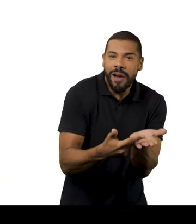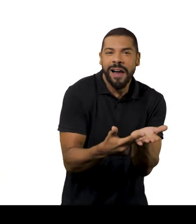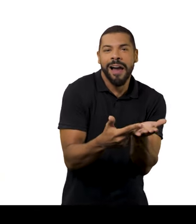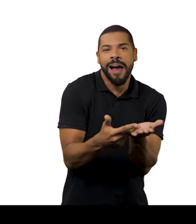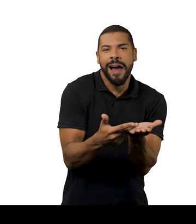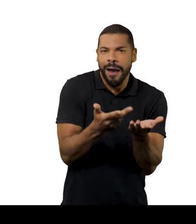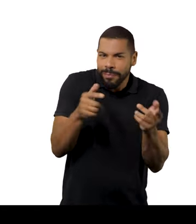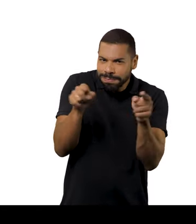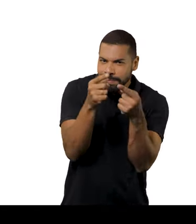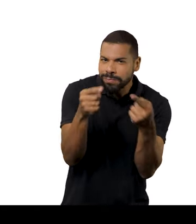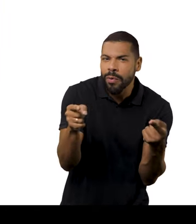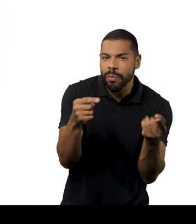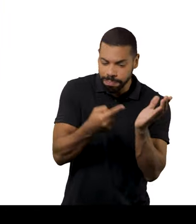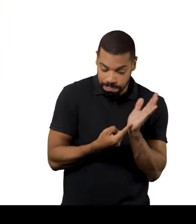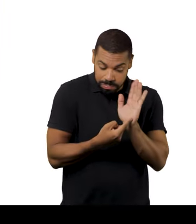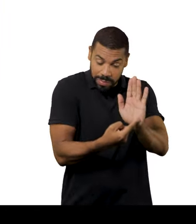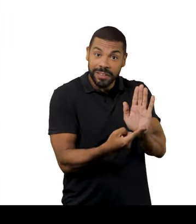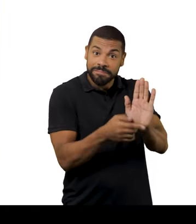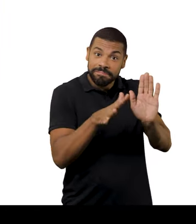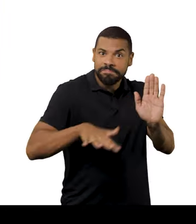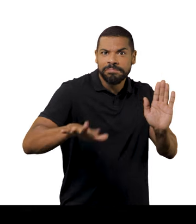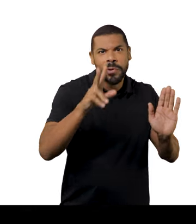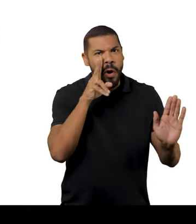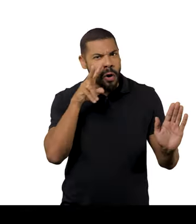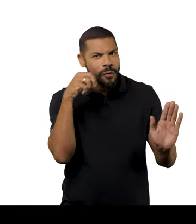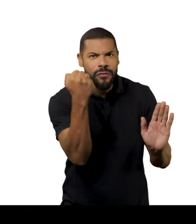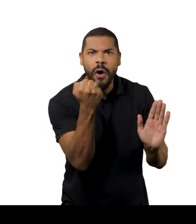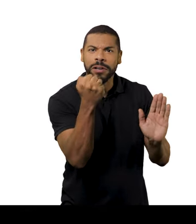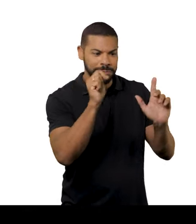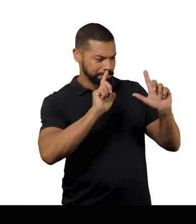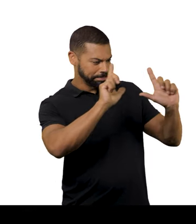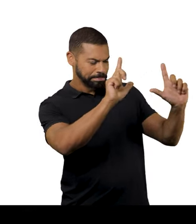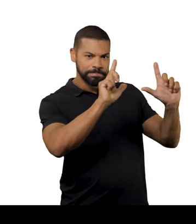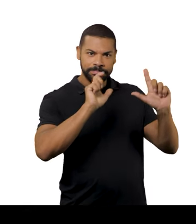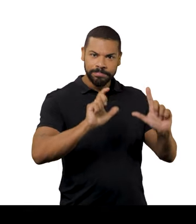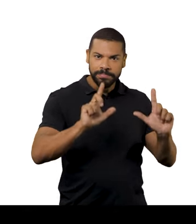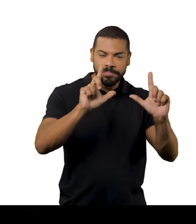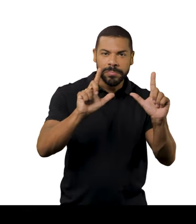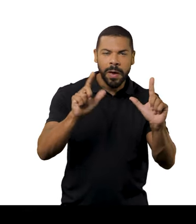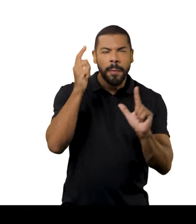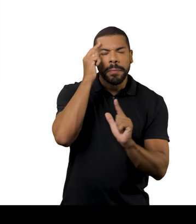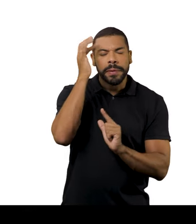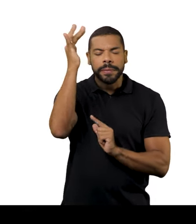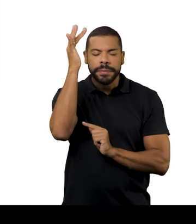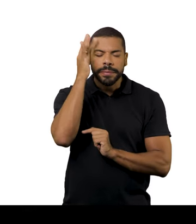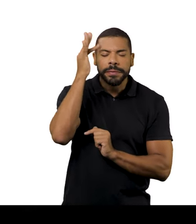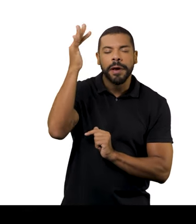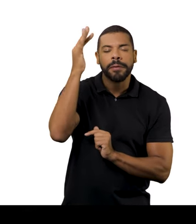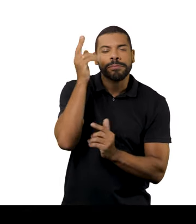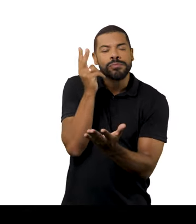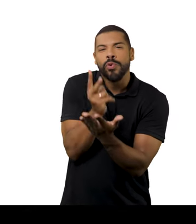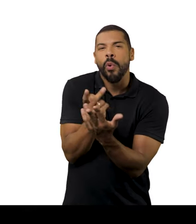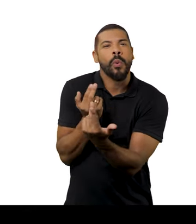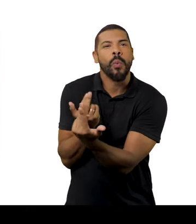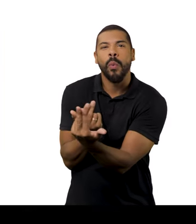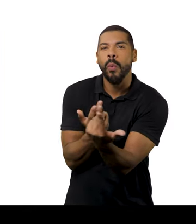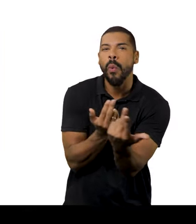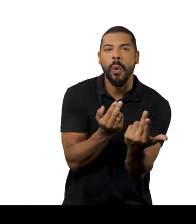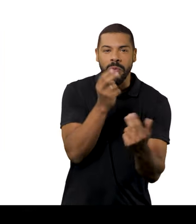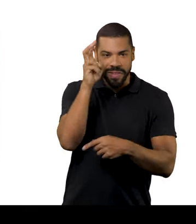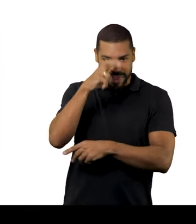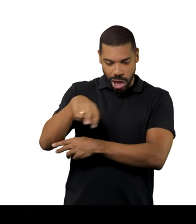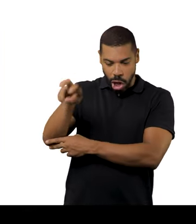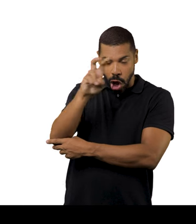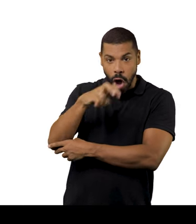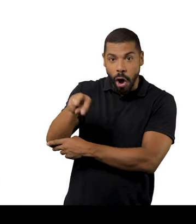significado. Eu procurei trazer elementos que pra mim são muito fortes na obra dele. Aquilo quando eu fecho o olho e a história que se repete.